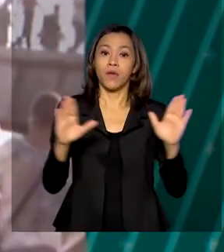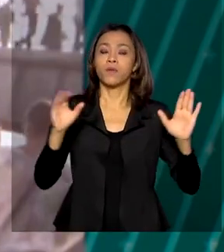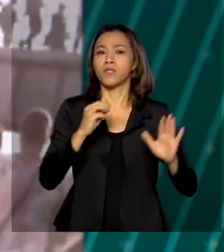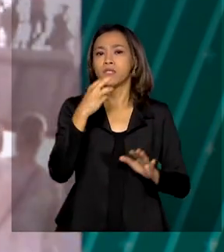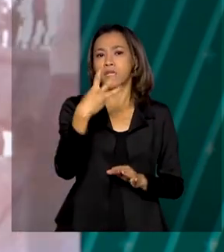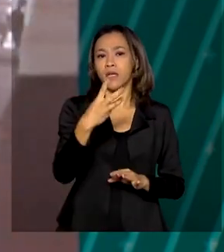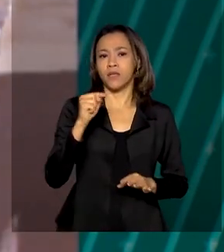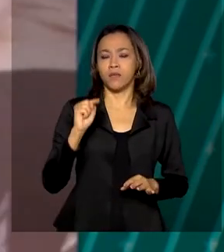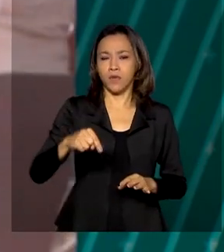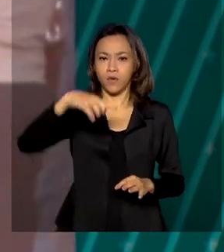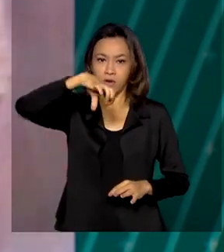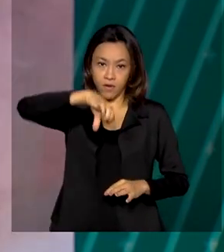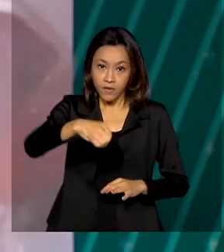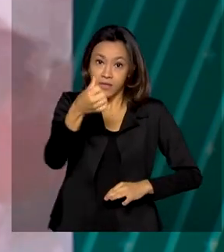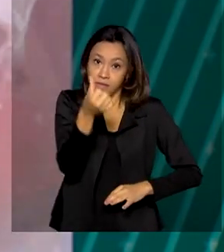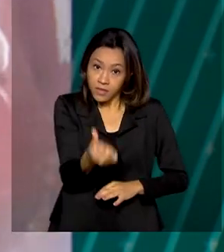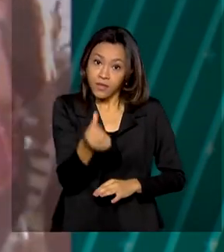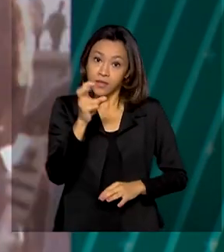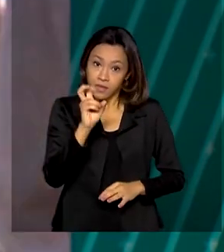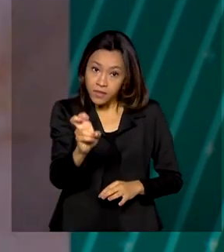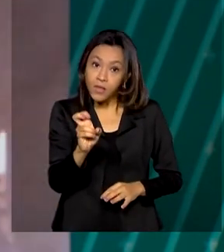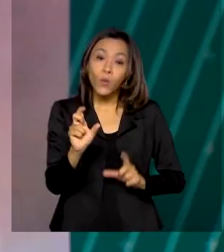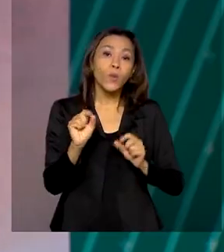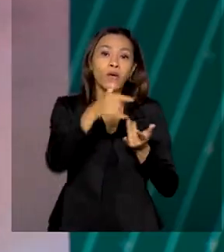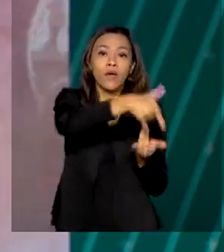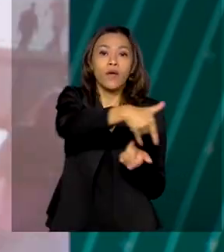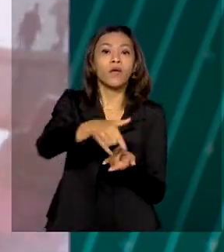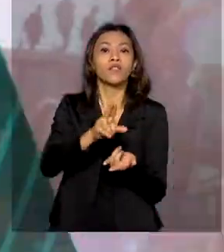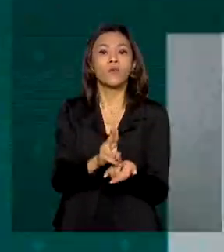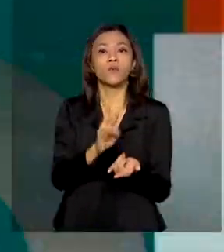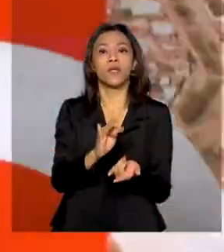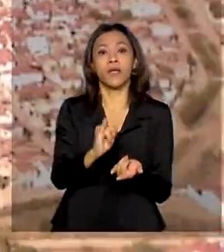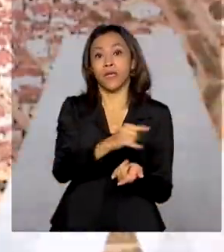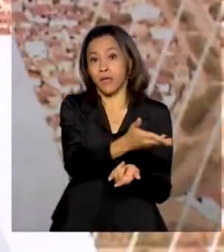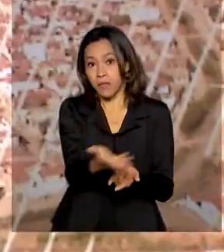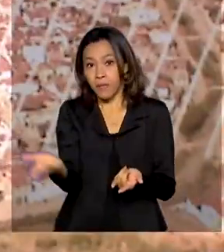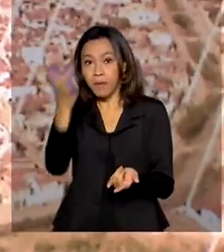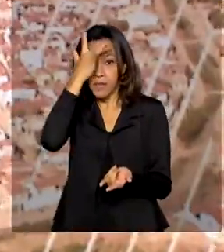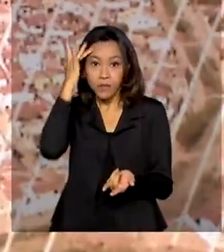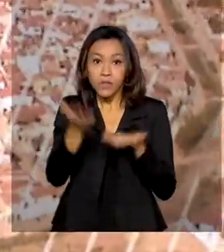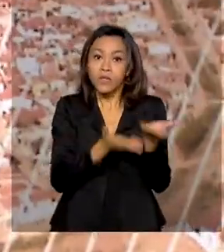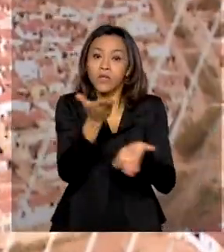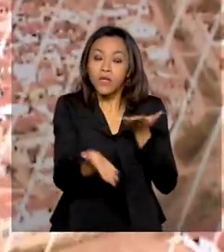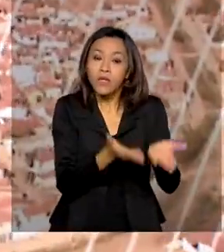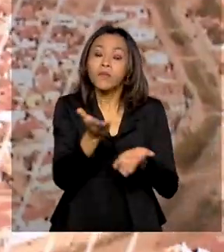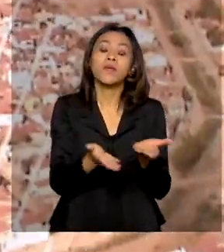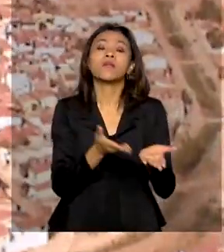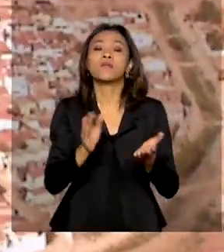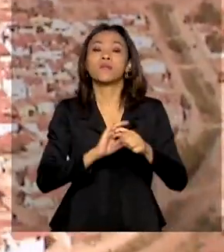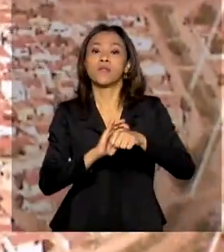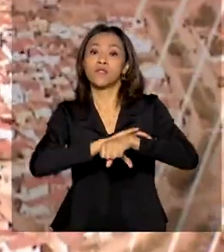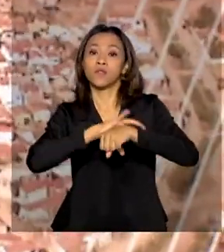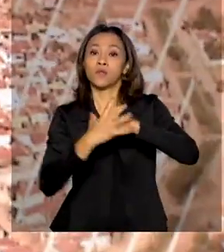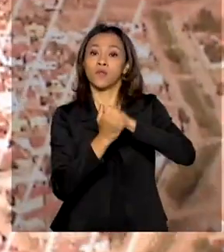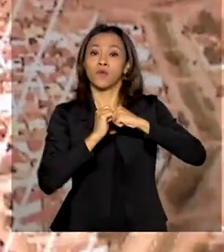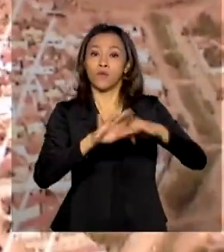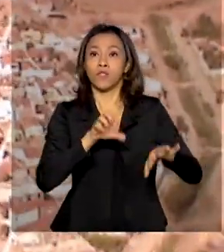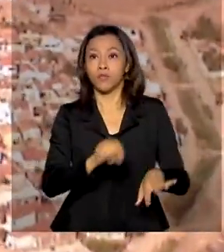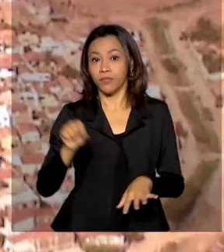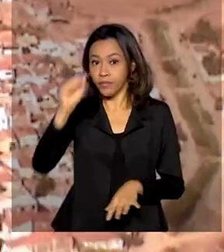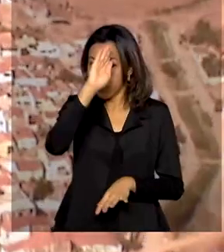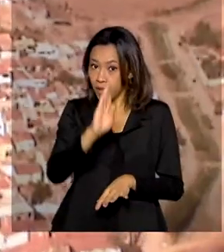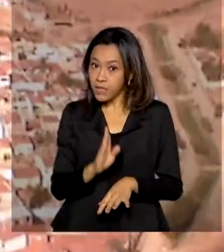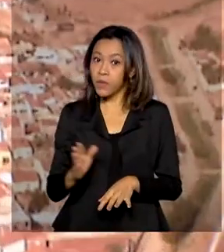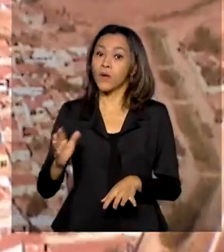.965 leitos de UTI para pacientes em tratamento da Covid-19 em todo o país. Ao todo,